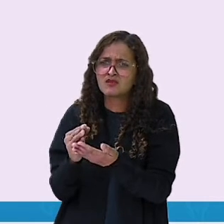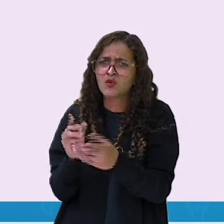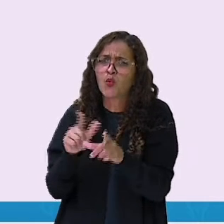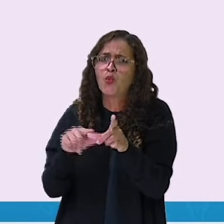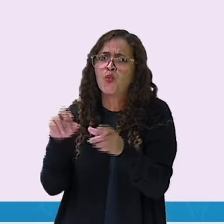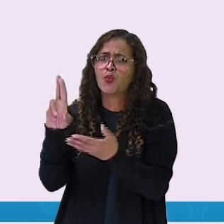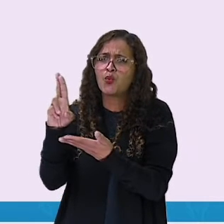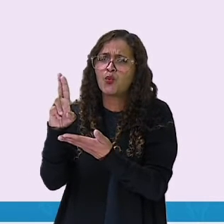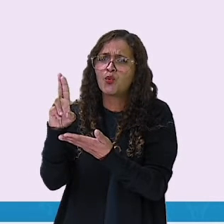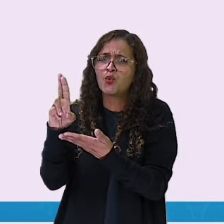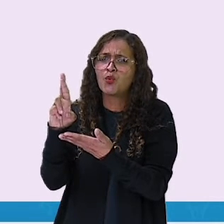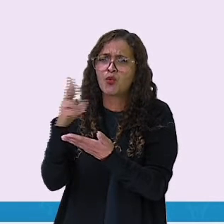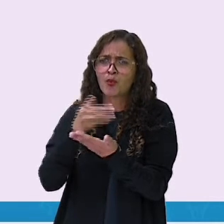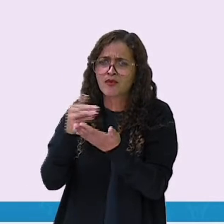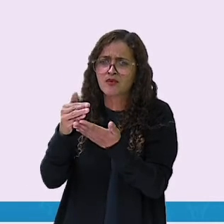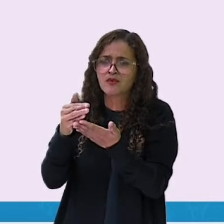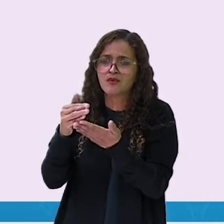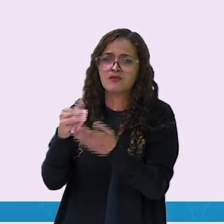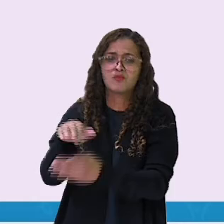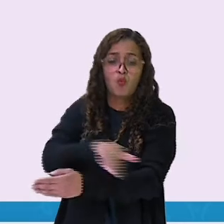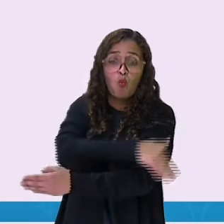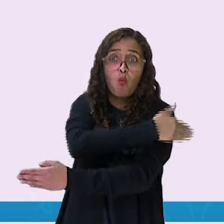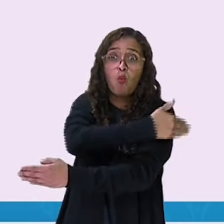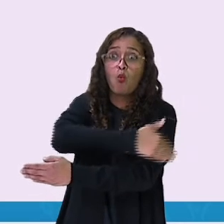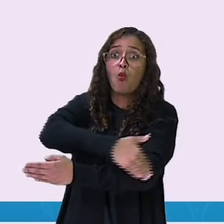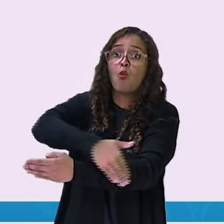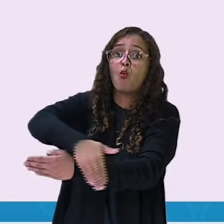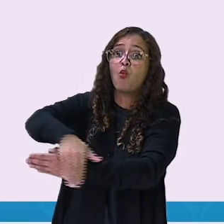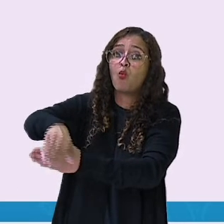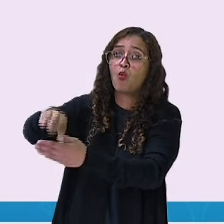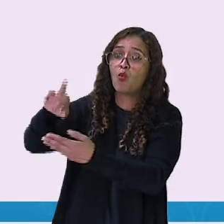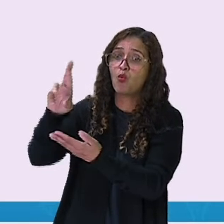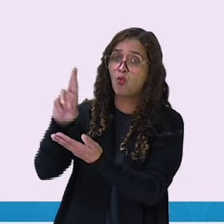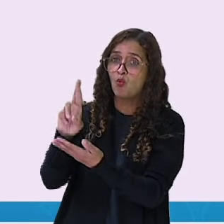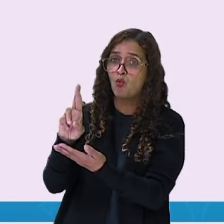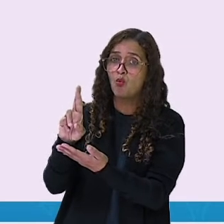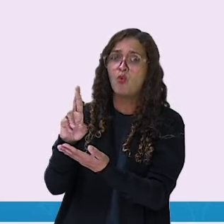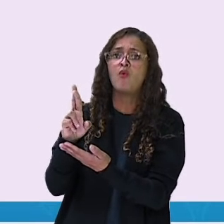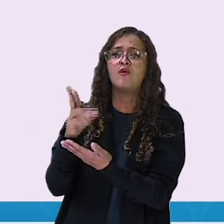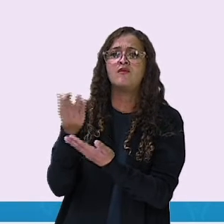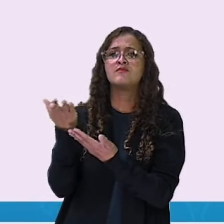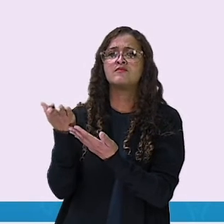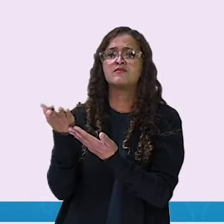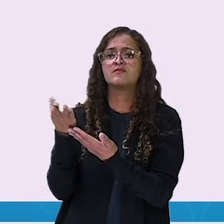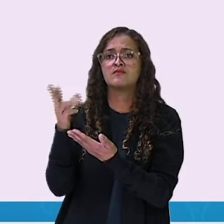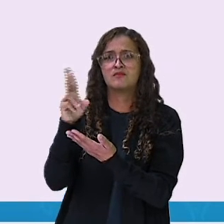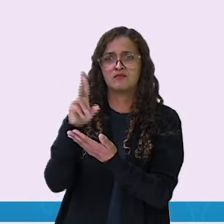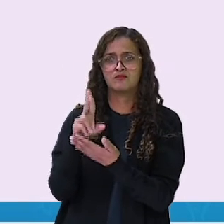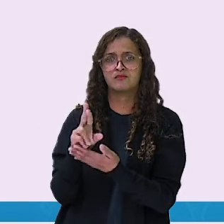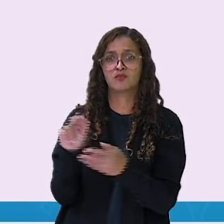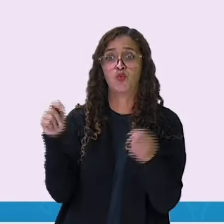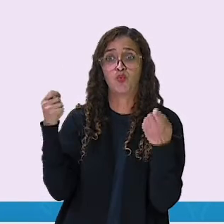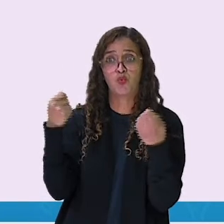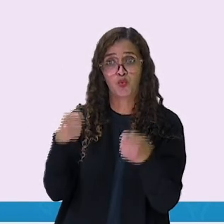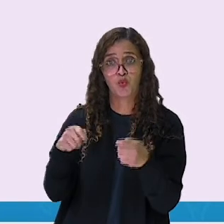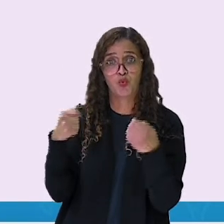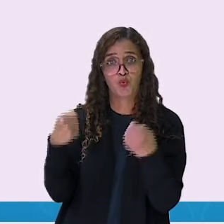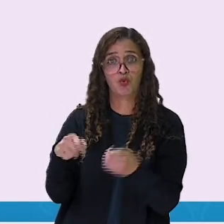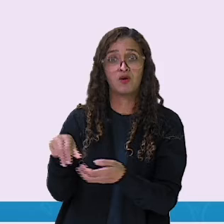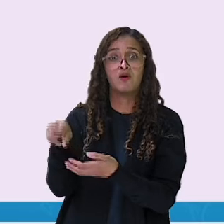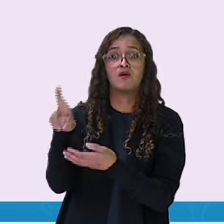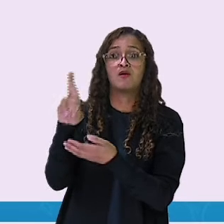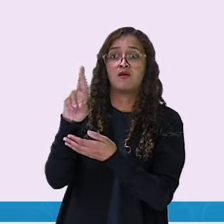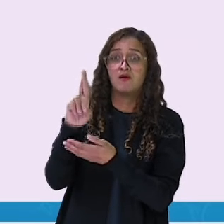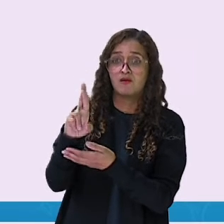Sim. Rua. Olha o som. Vamos procurar a palavra rua. Eu preciso da letra R,